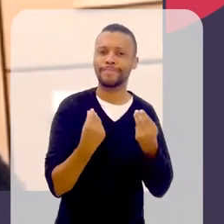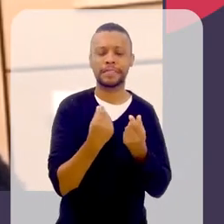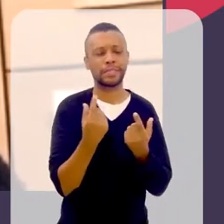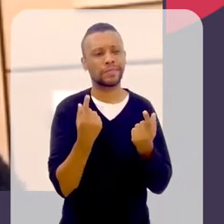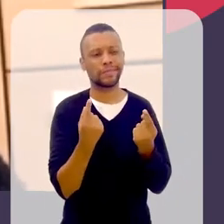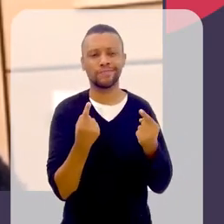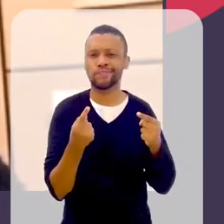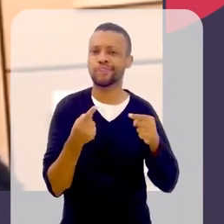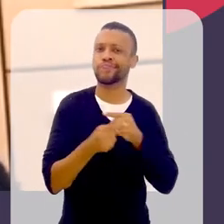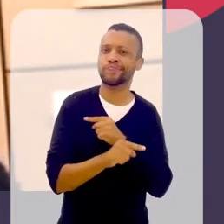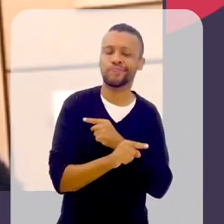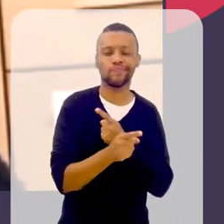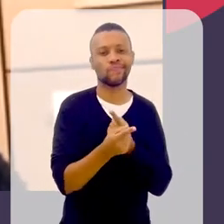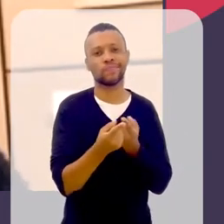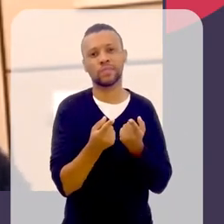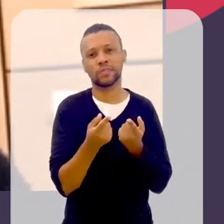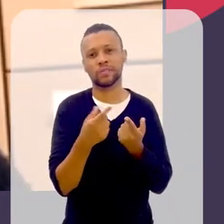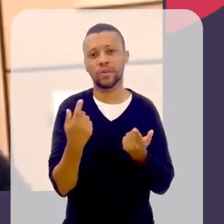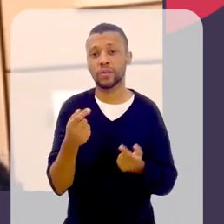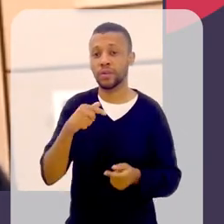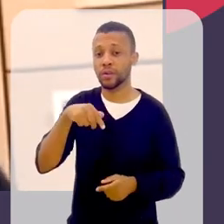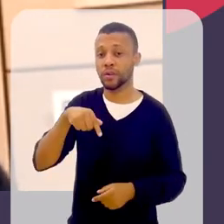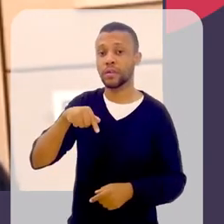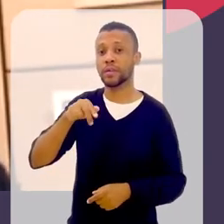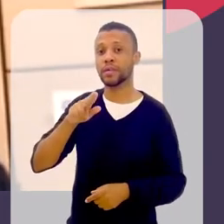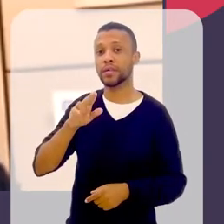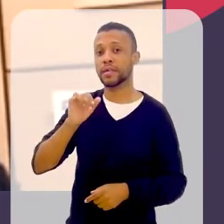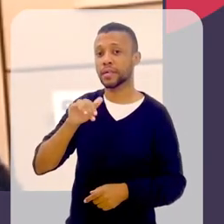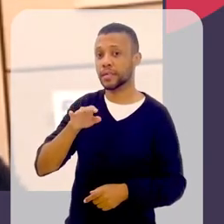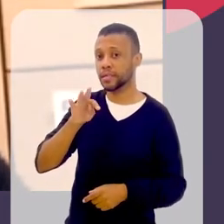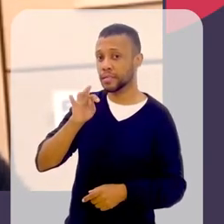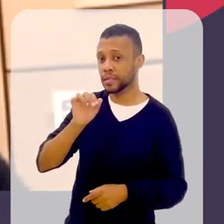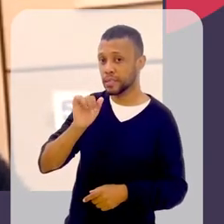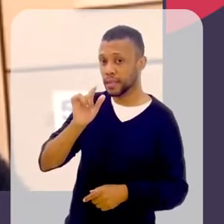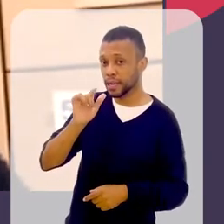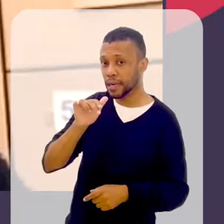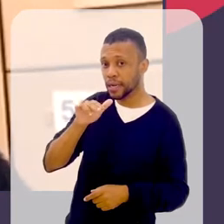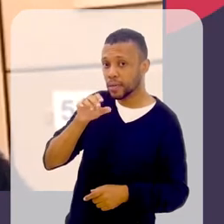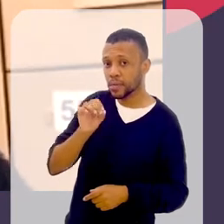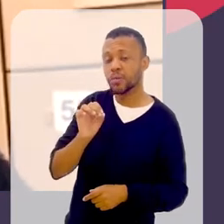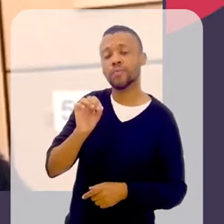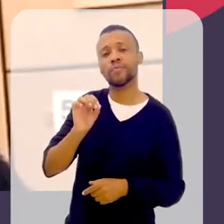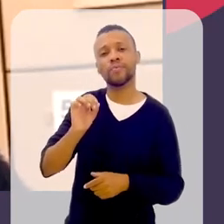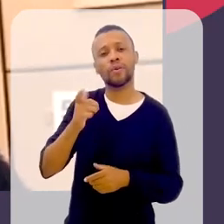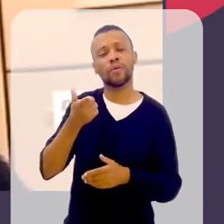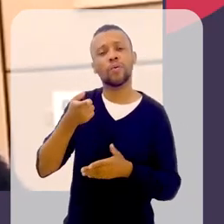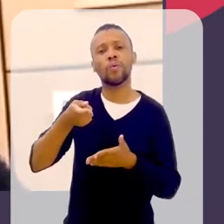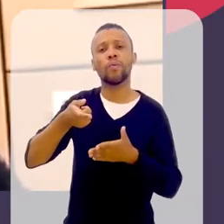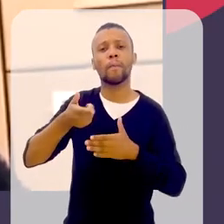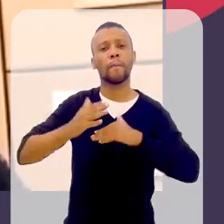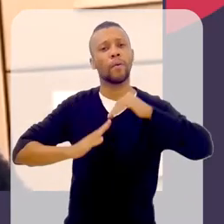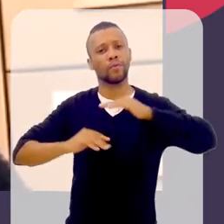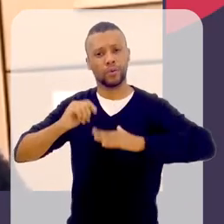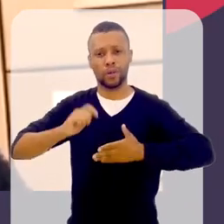me identificando muito, eu acho, que foi em Quintiliano, que foi um escritor